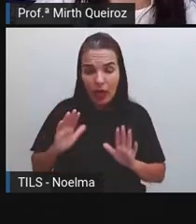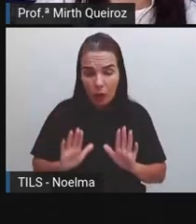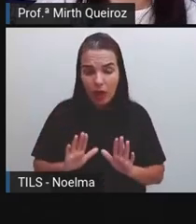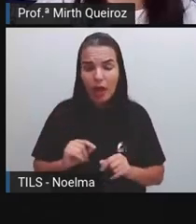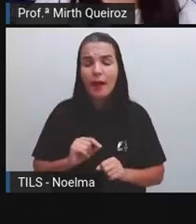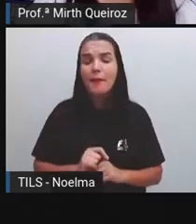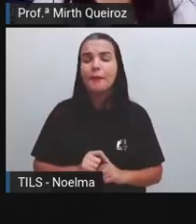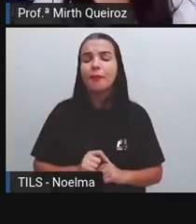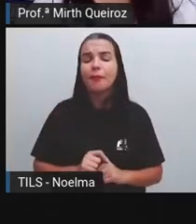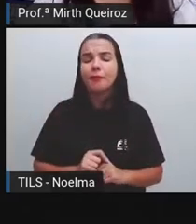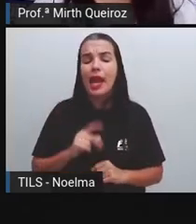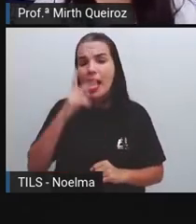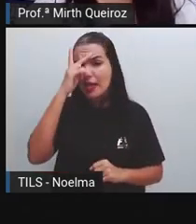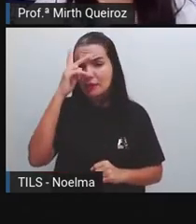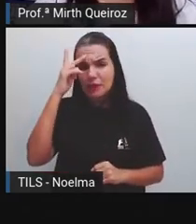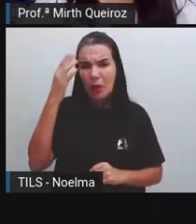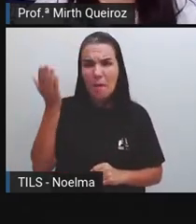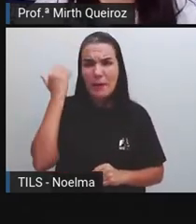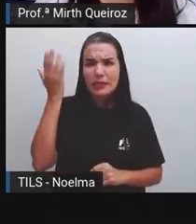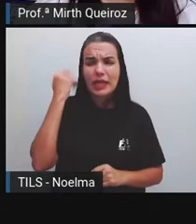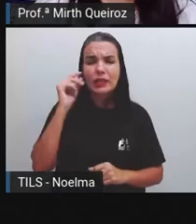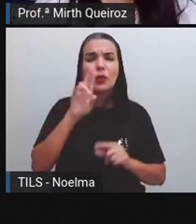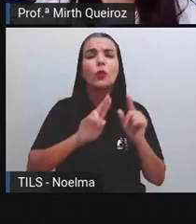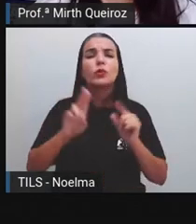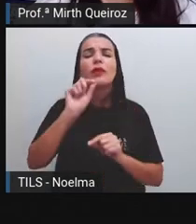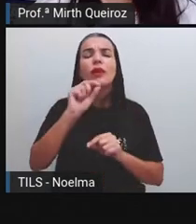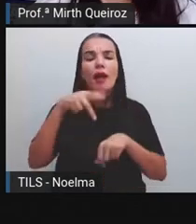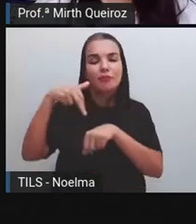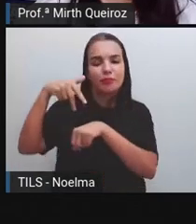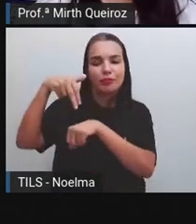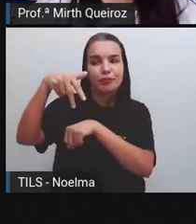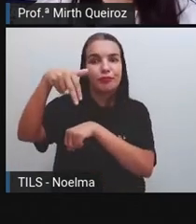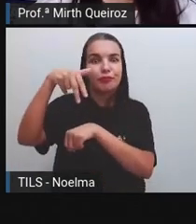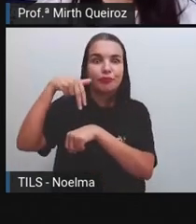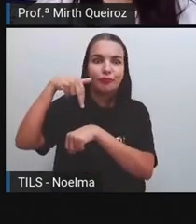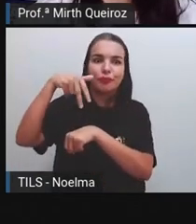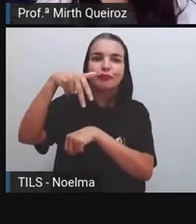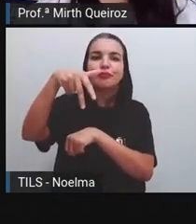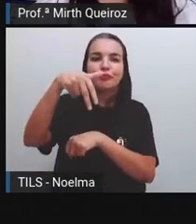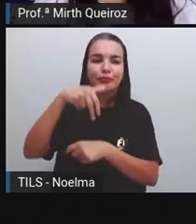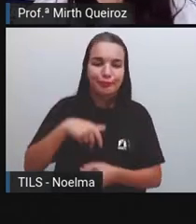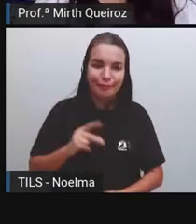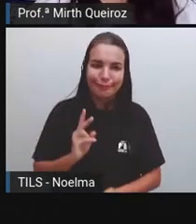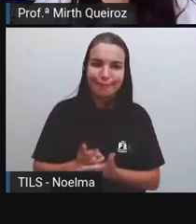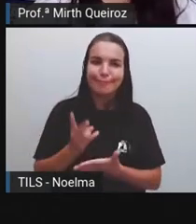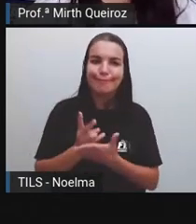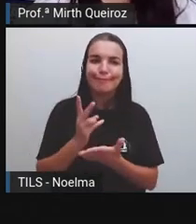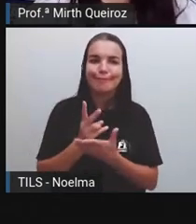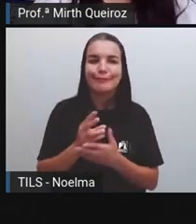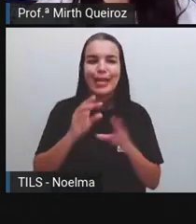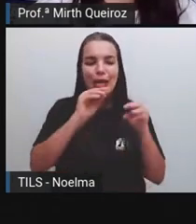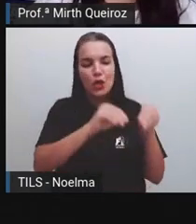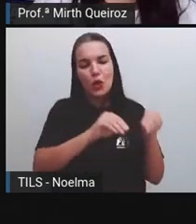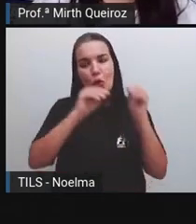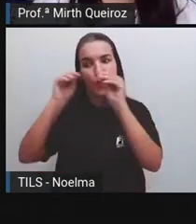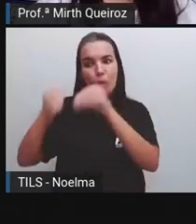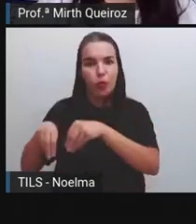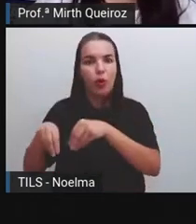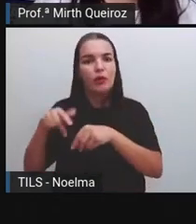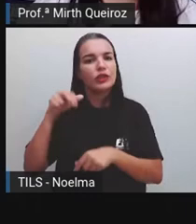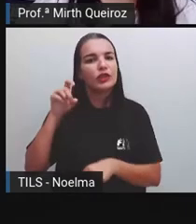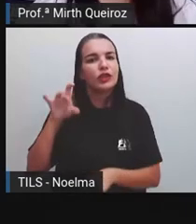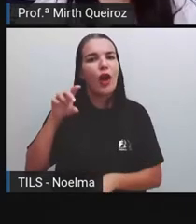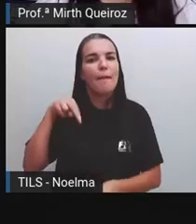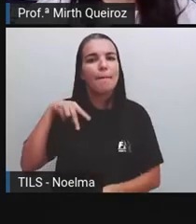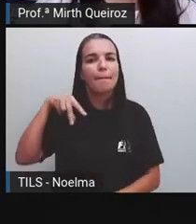As pessoas antigamente utilizavam primeiro o quê? As perninhas para poder se transitar de um lugar